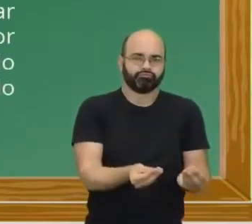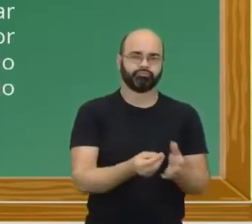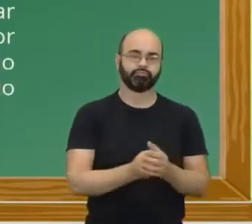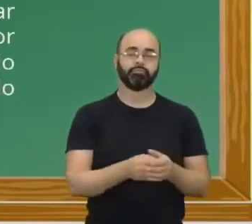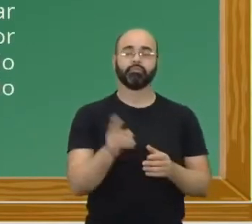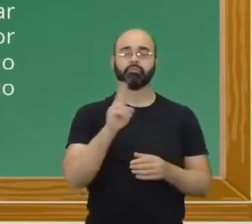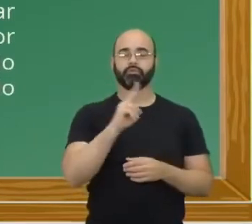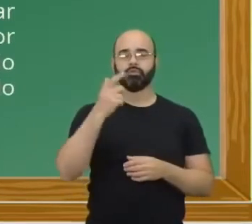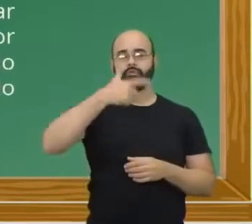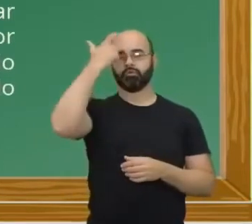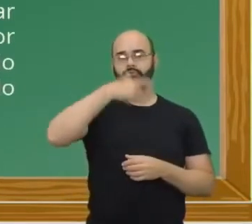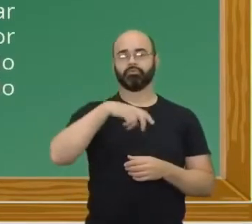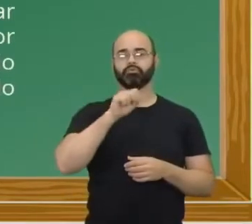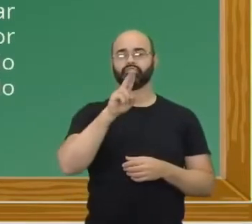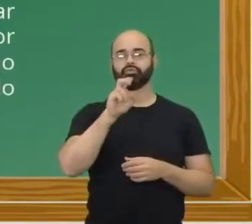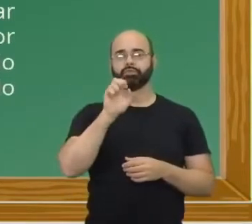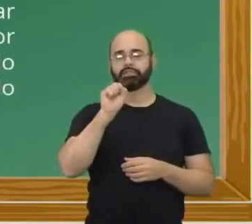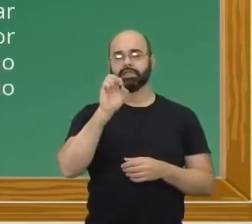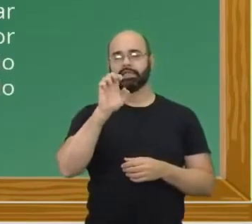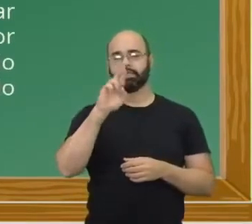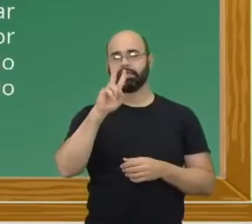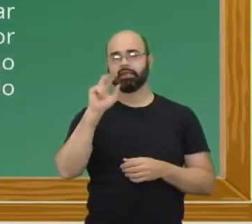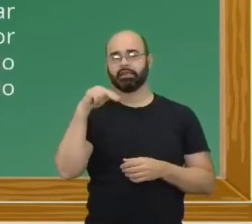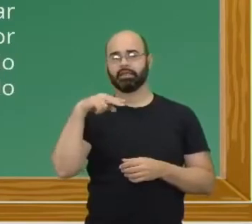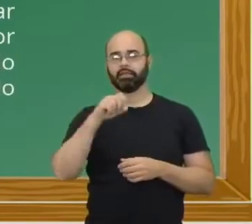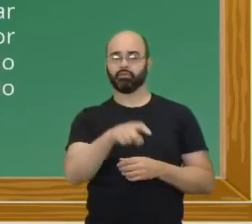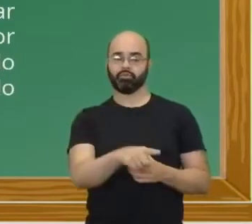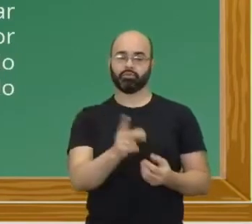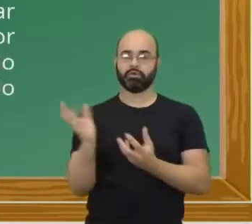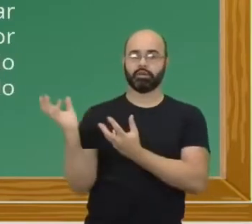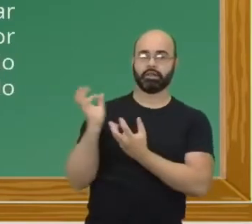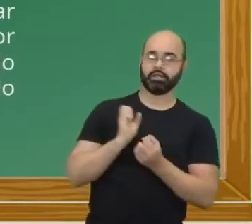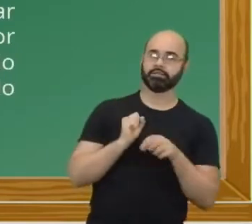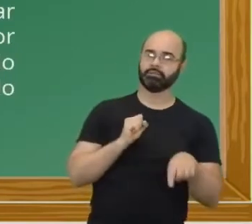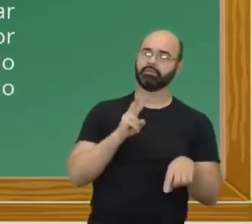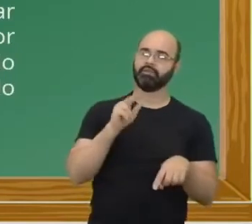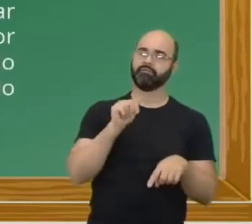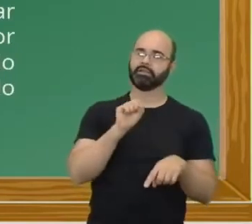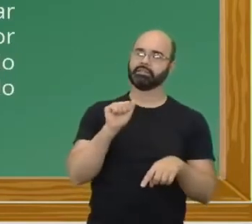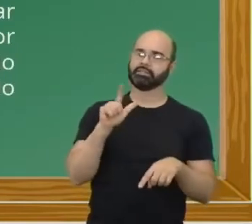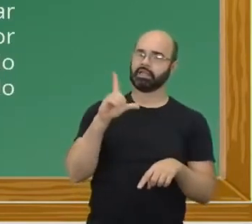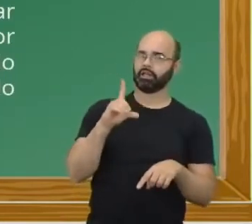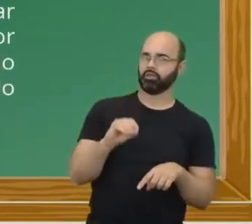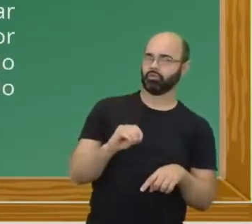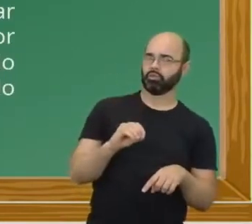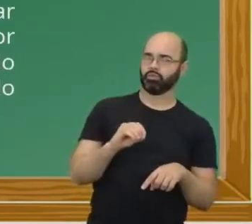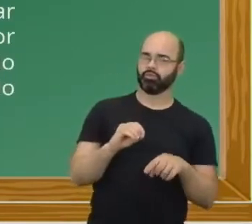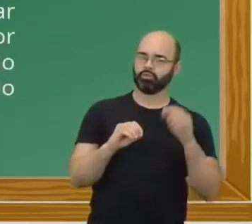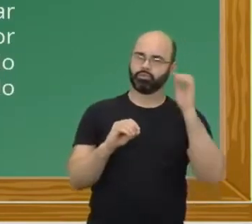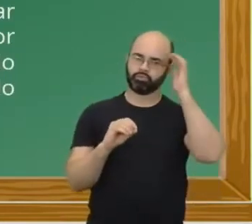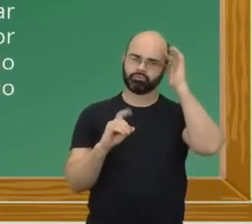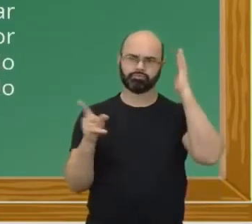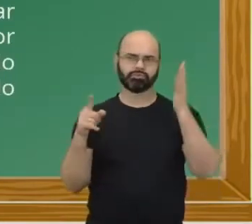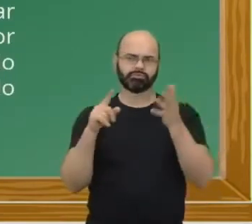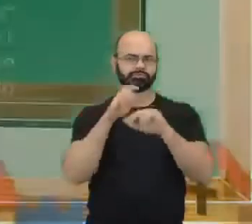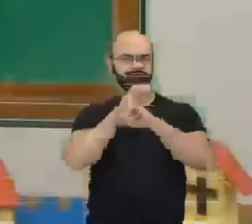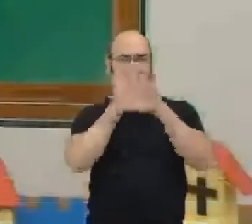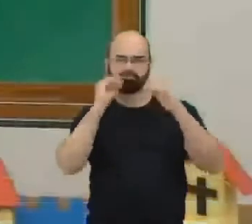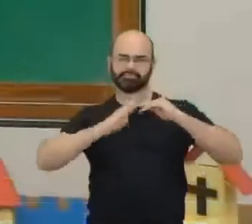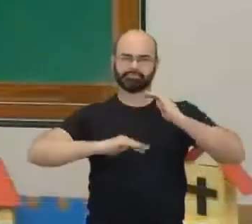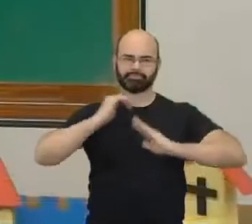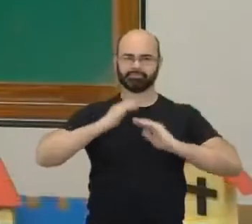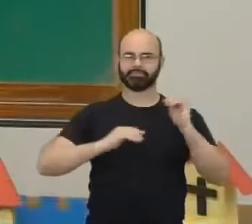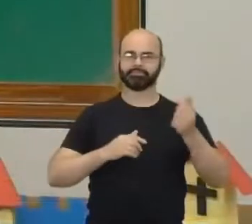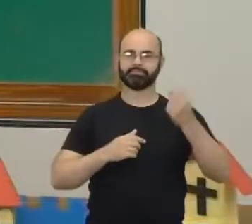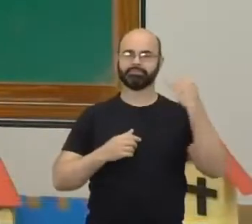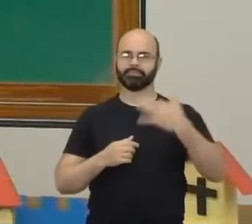suzerano. E quem recebia, tornava-se vassalo do doador. Agora a gente vai explicar isso tudo aqui de uma forma mais prática, né?